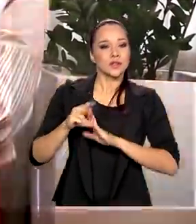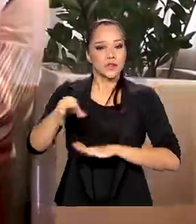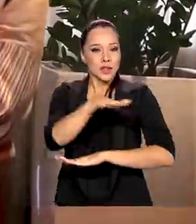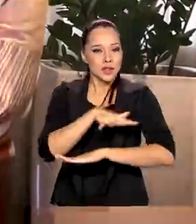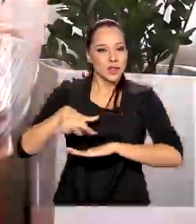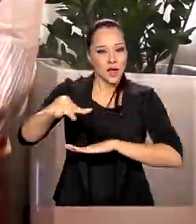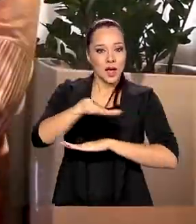usina.